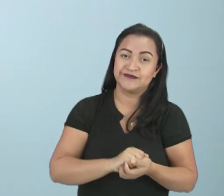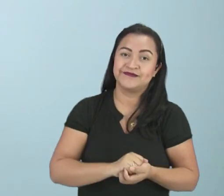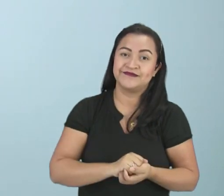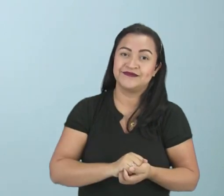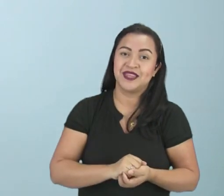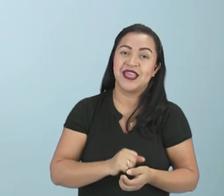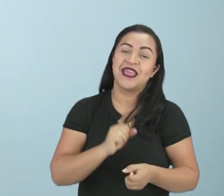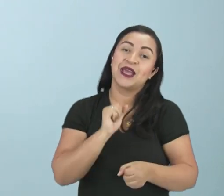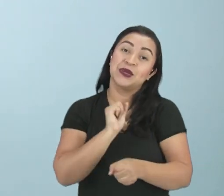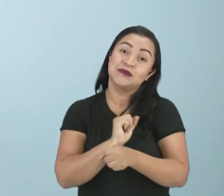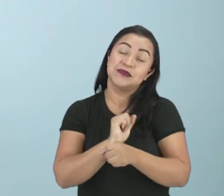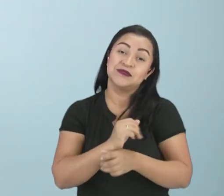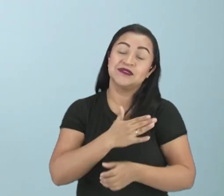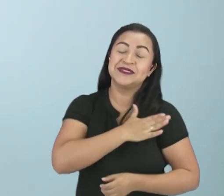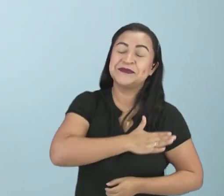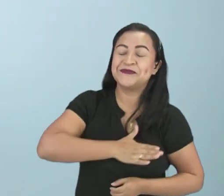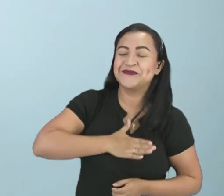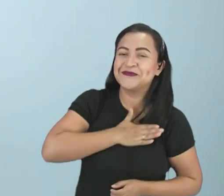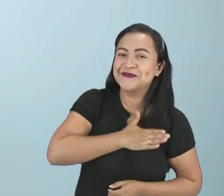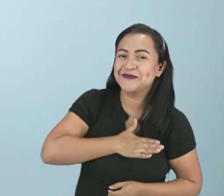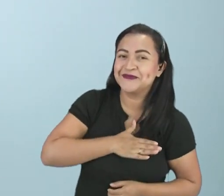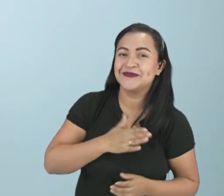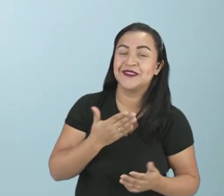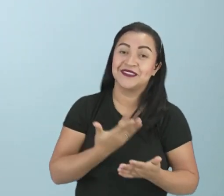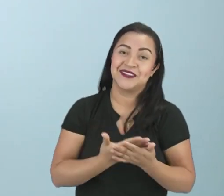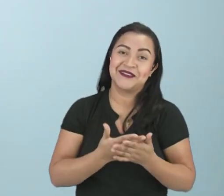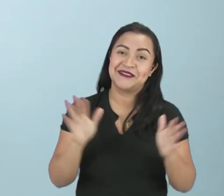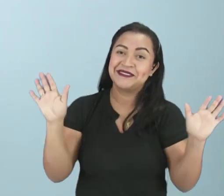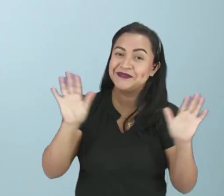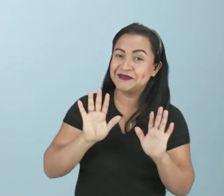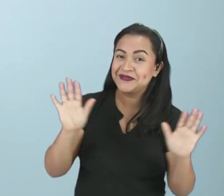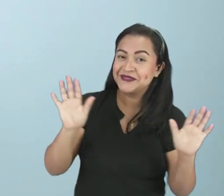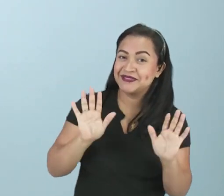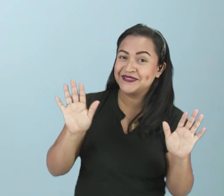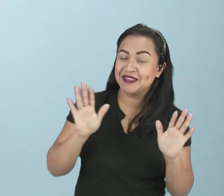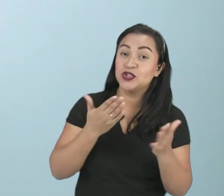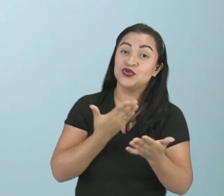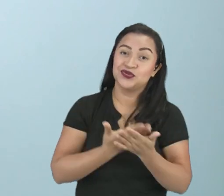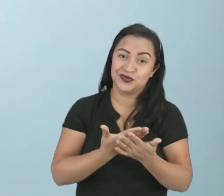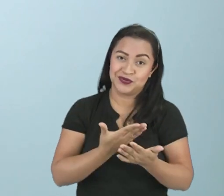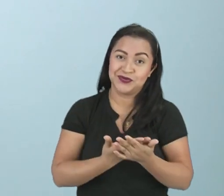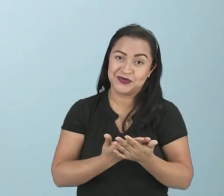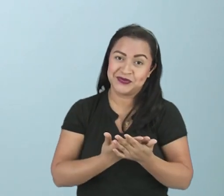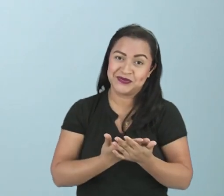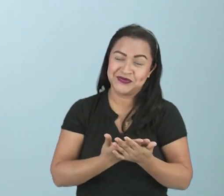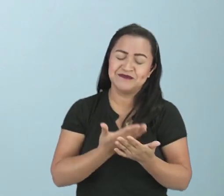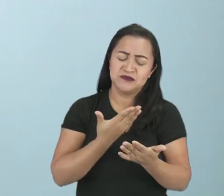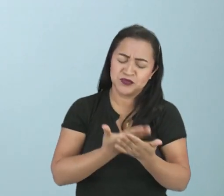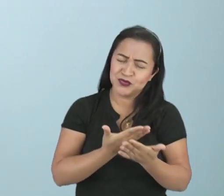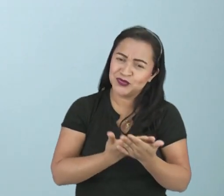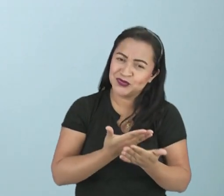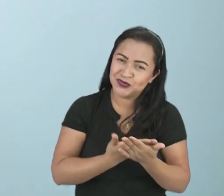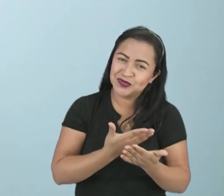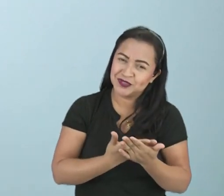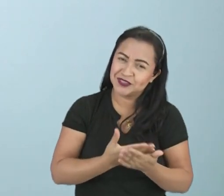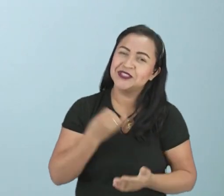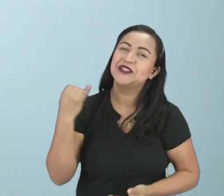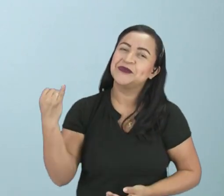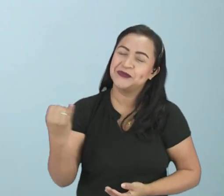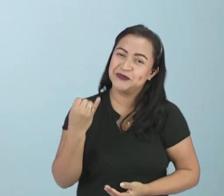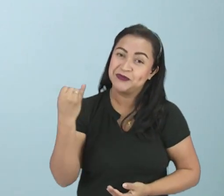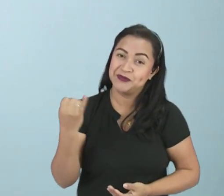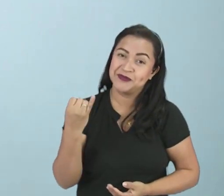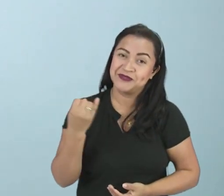vocês tenham gostado da aula. Até a próxima. Estudem bastante, que é muito